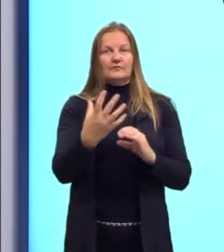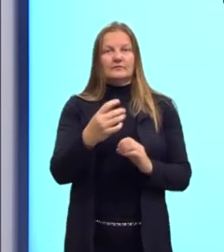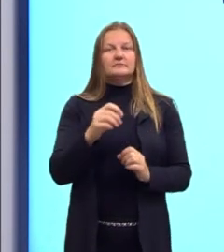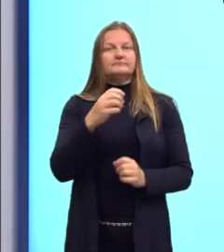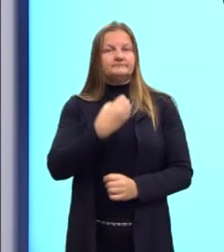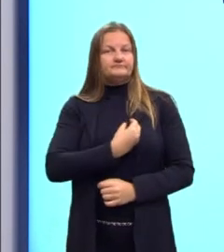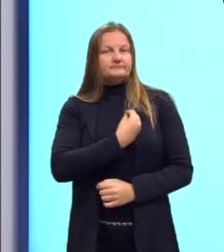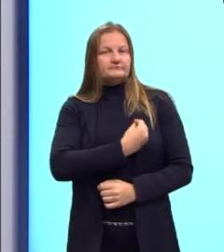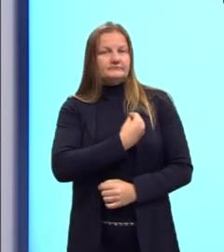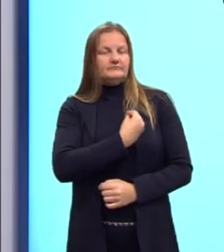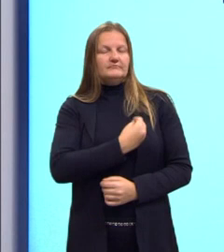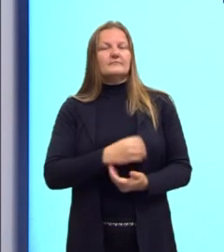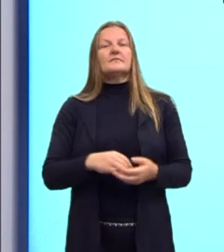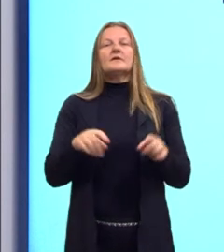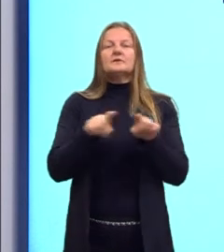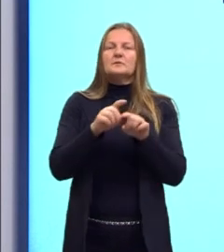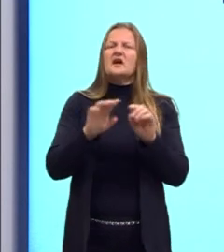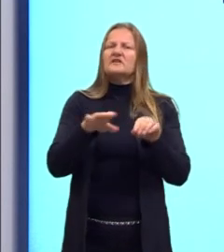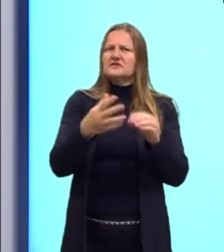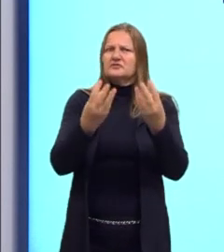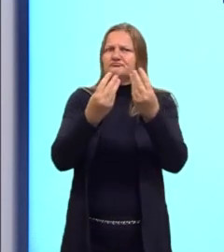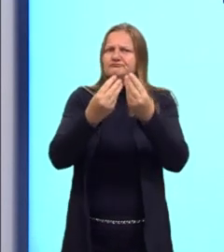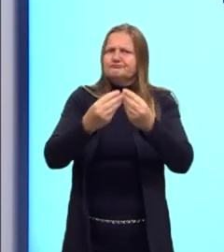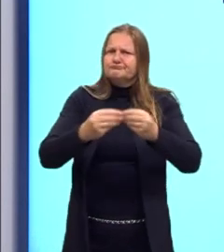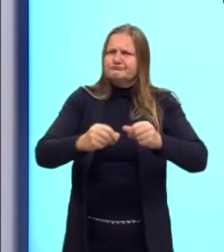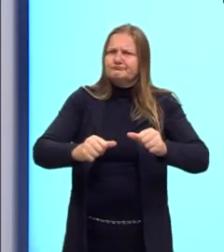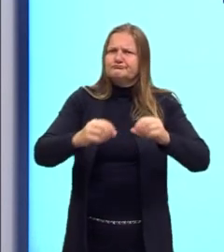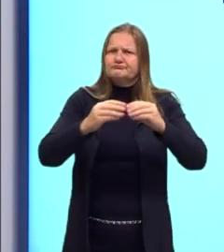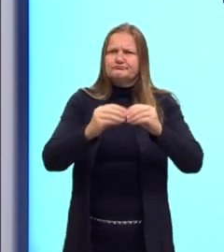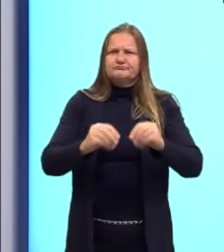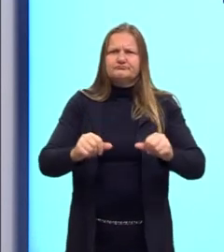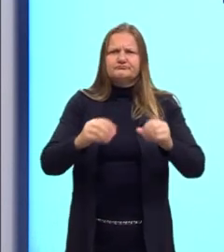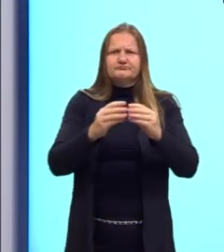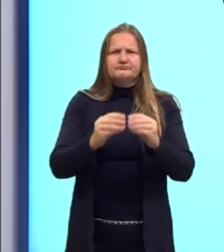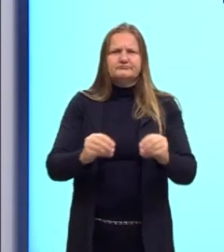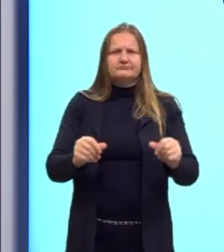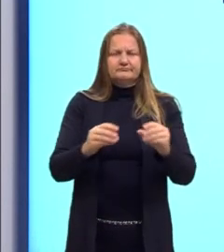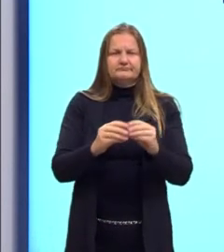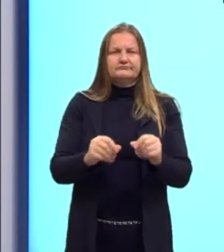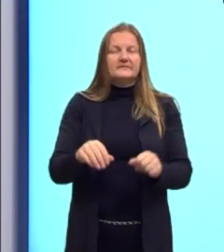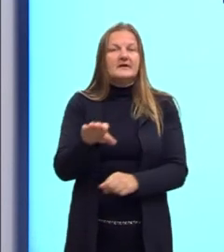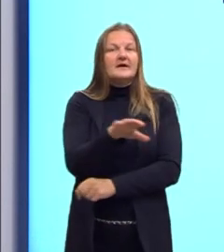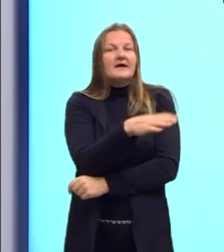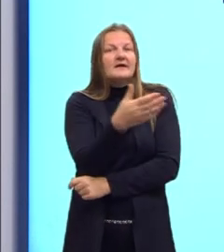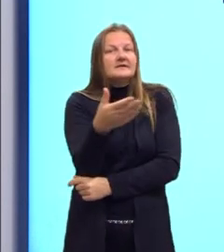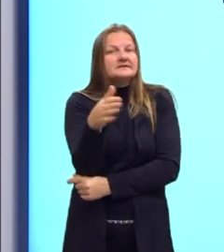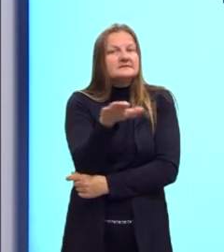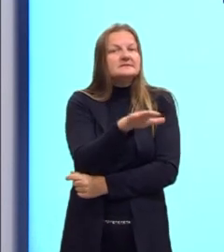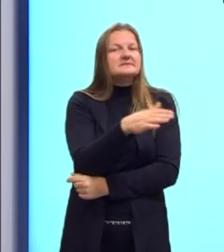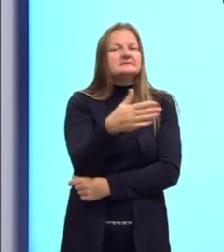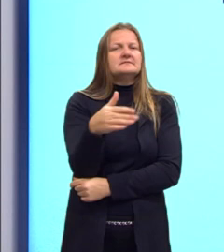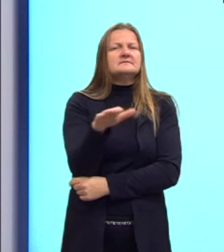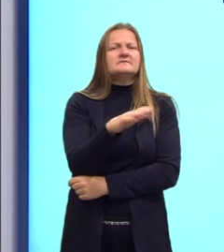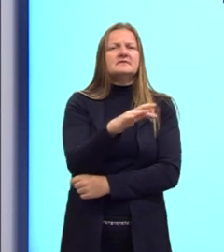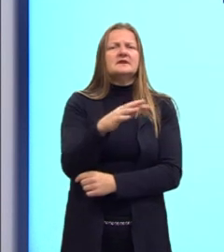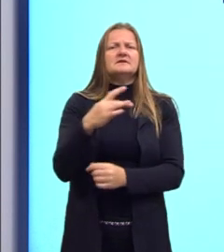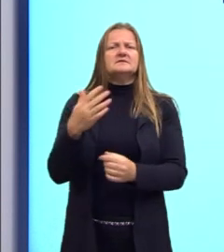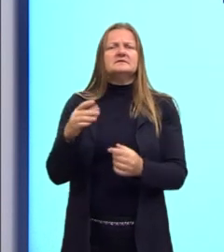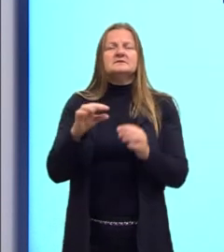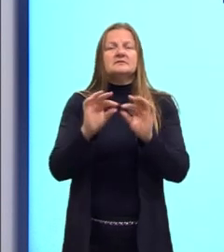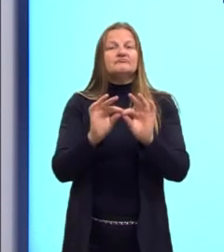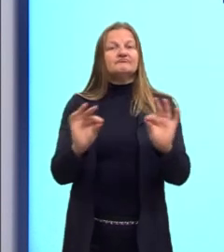beneficiar ou também vai prejudicar o indivíduo, né? E muitas vezes, então, vai levar a uma